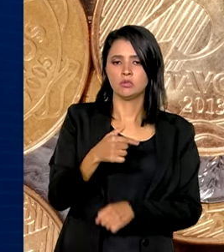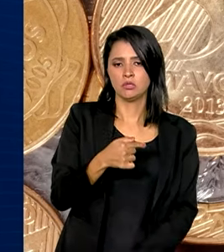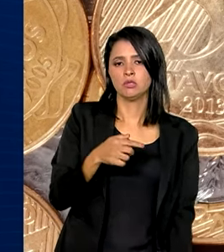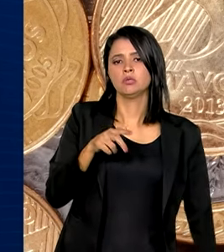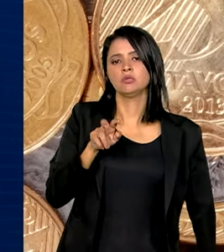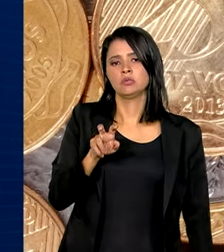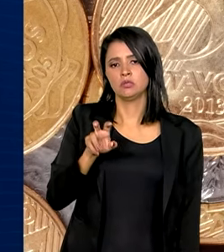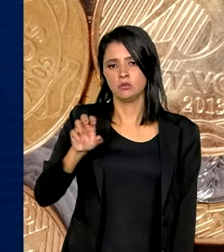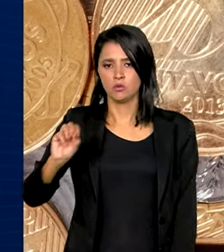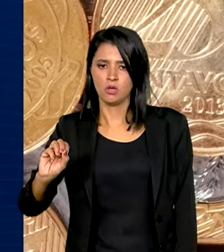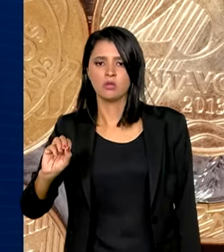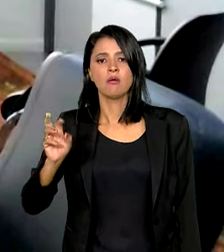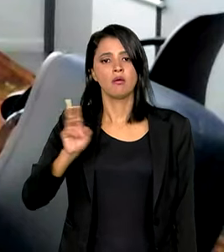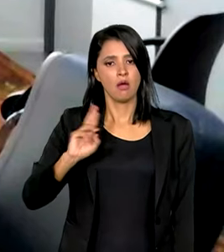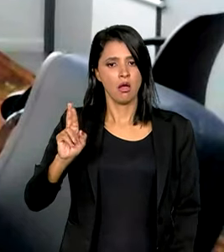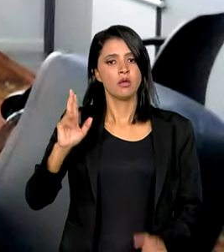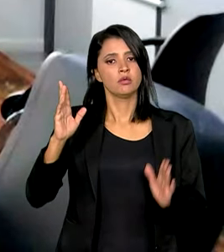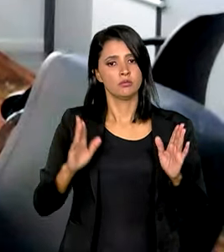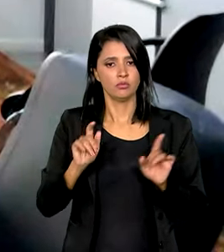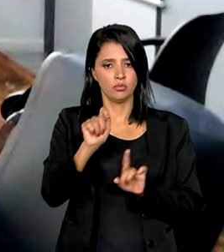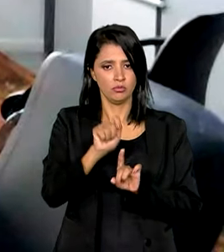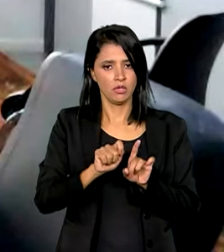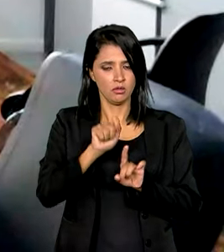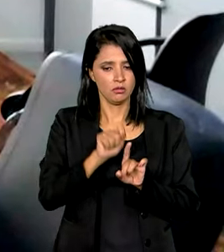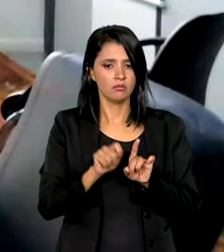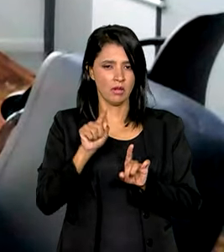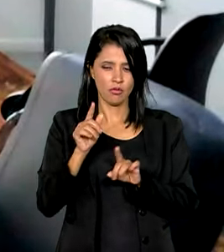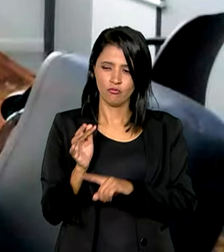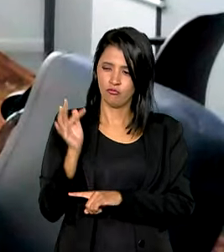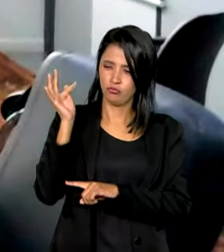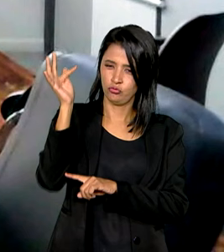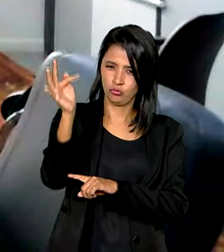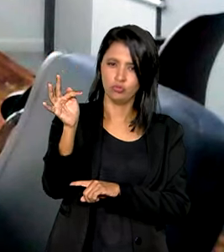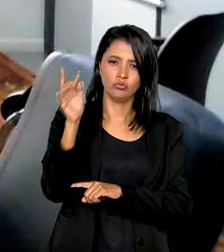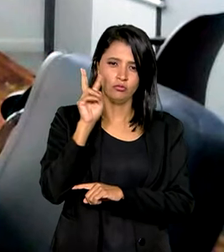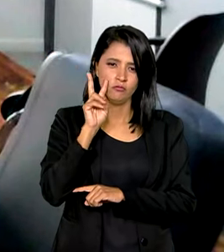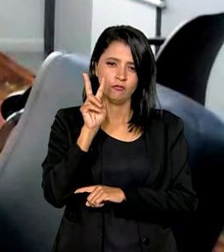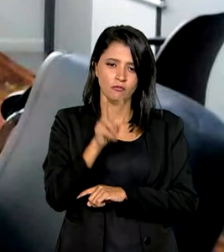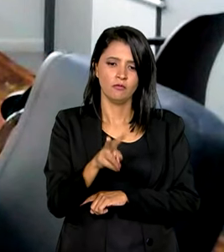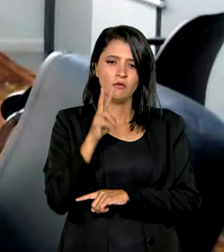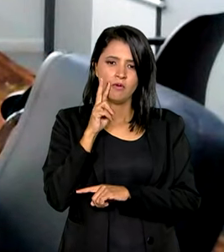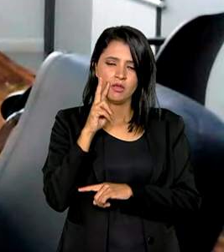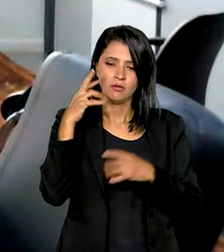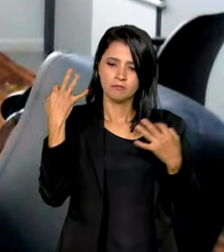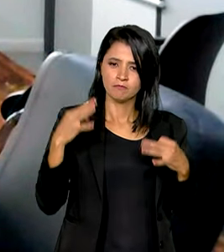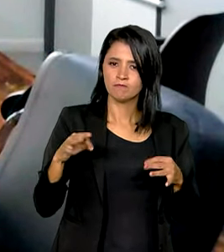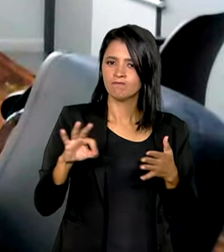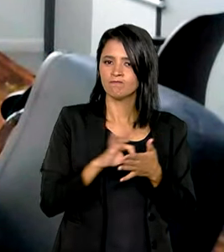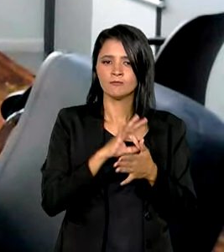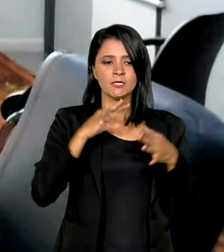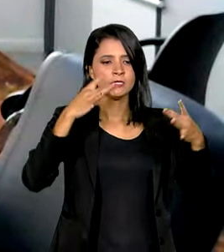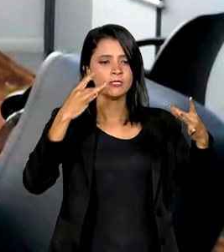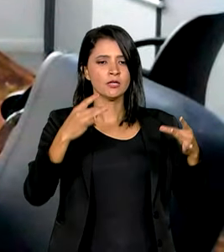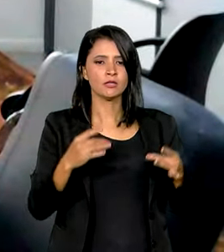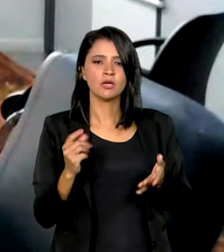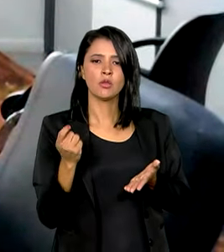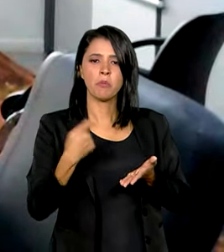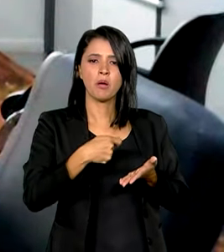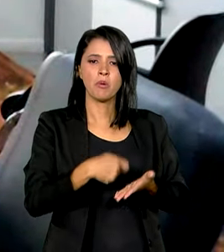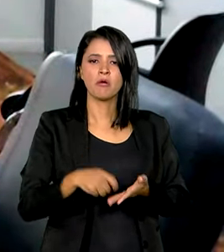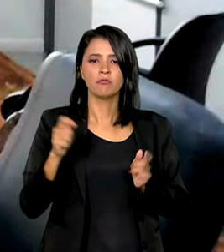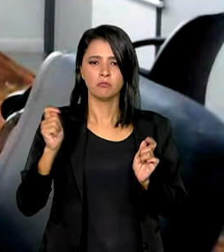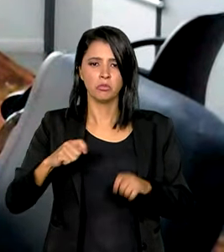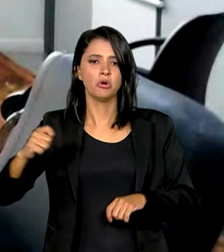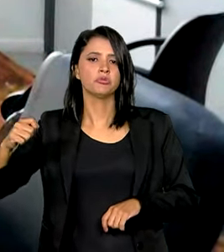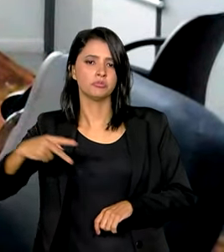por mês. Quando você chegar lá na frente, você vai estar com direitinho o seu cadastro, com todas as contribuições, vai poder se